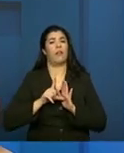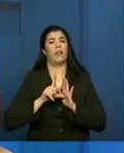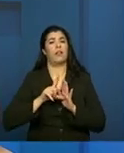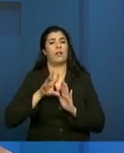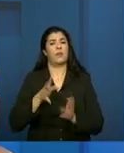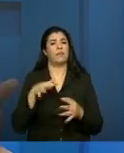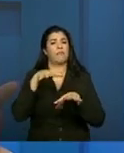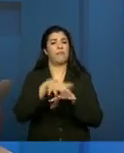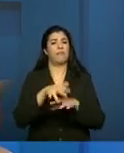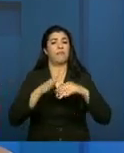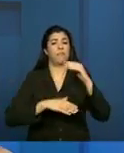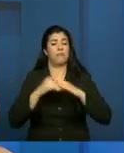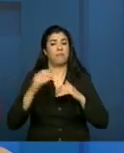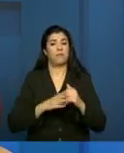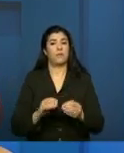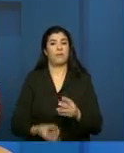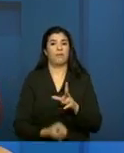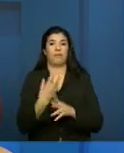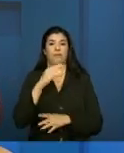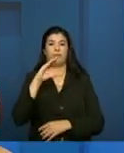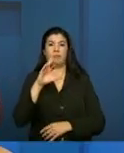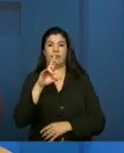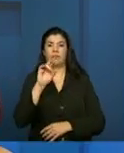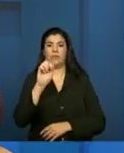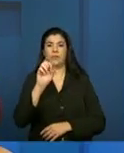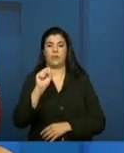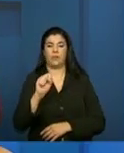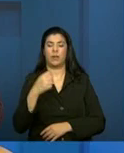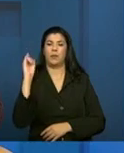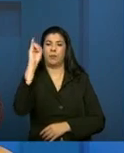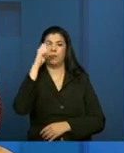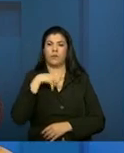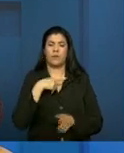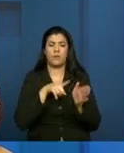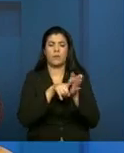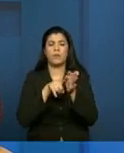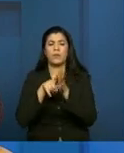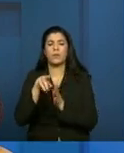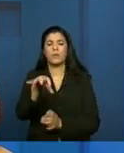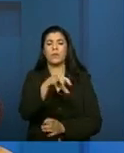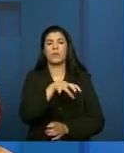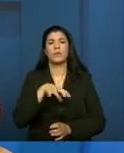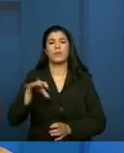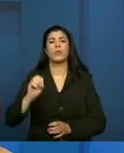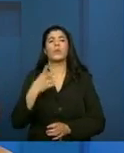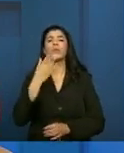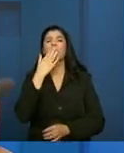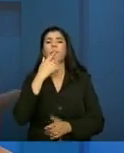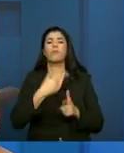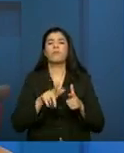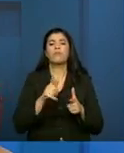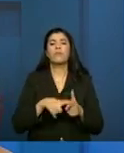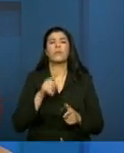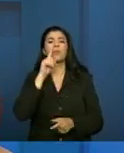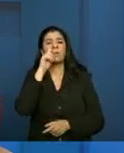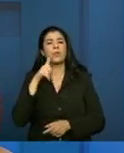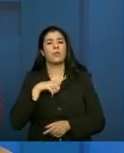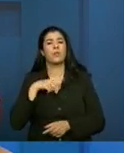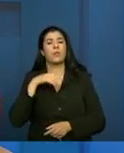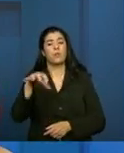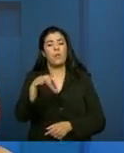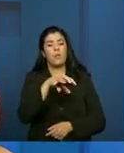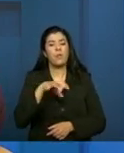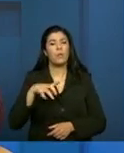CRAS, que seja feito um diagnóstico sócio-territorial para conhecer quais são as vulnerabilidades, quais são as incidências, quais são os riscos que aquele